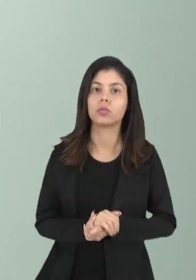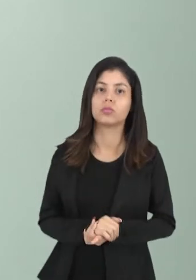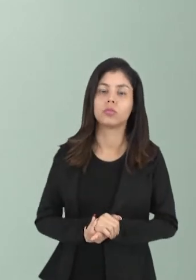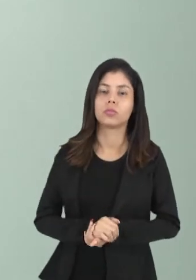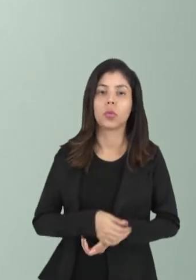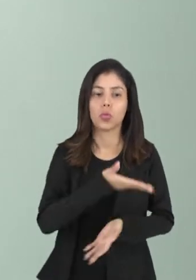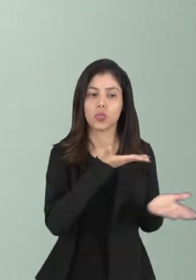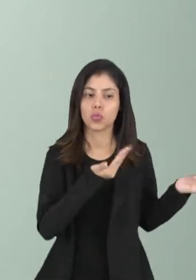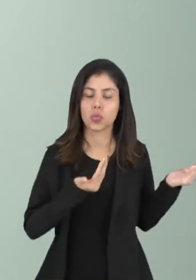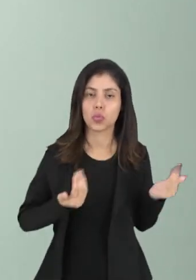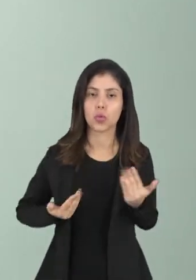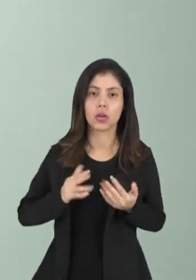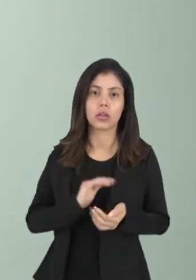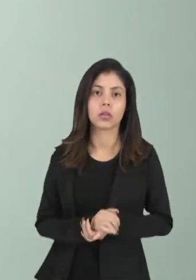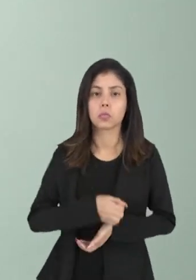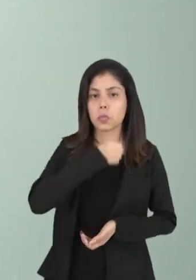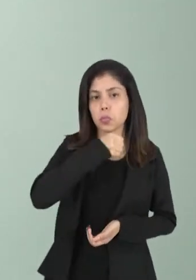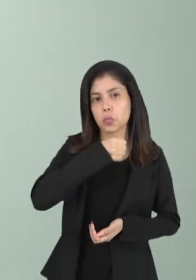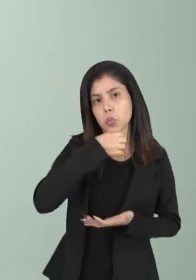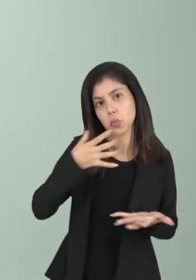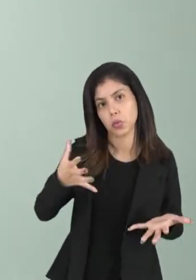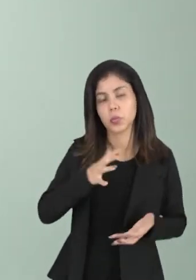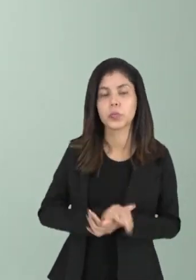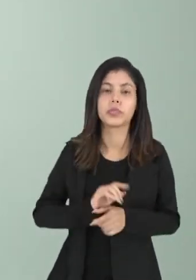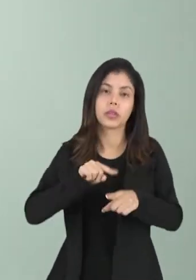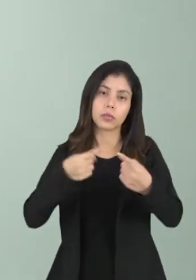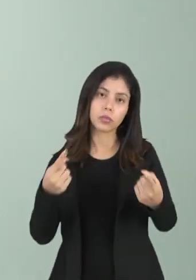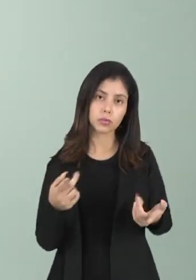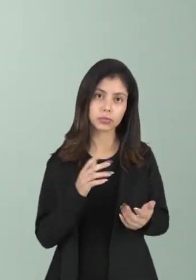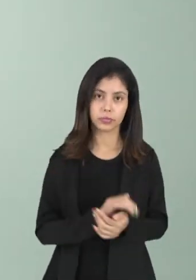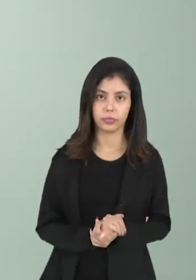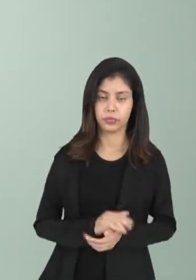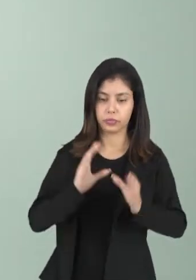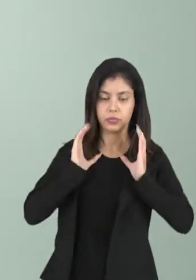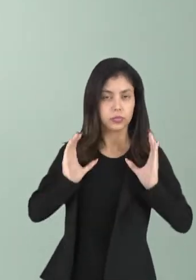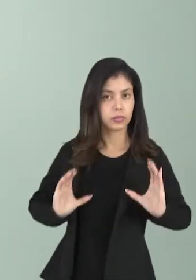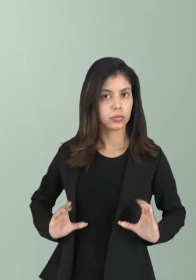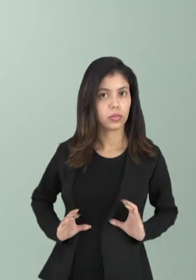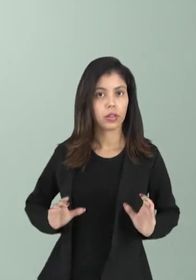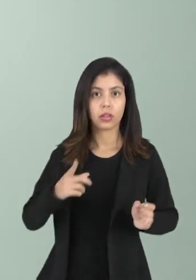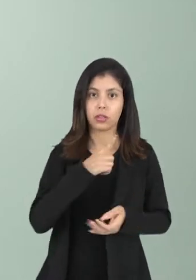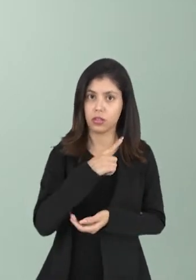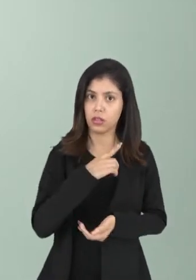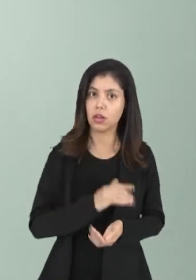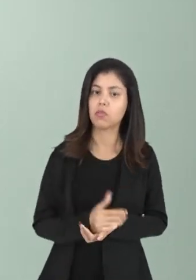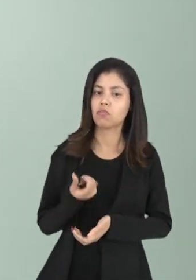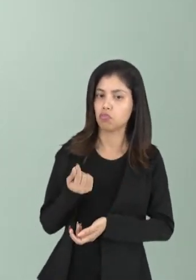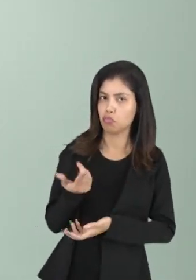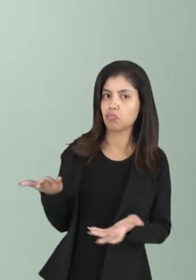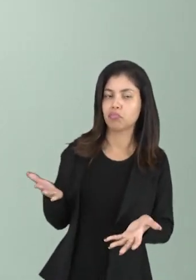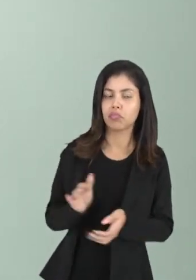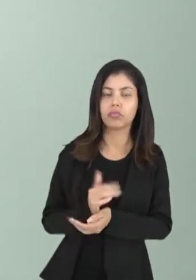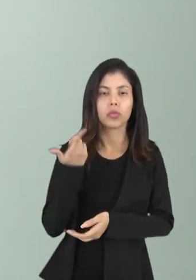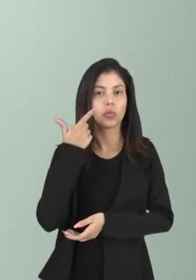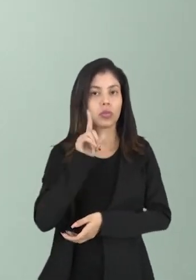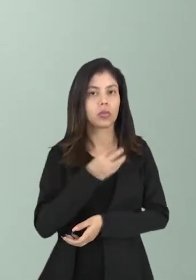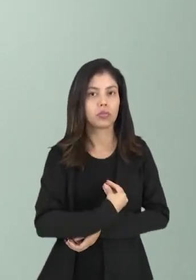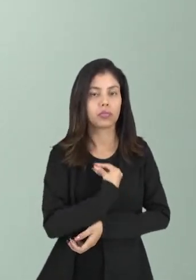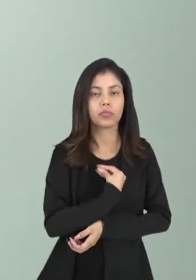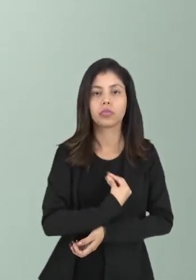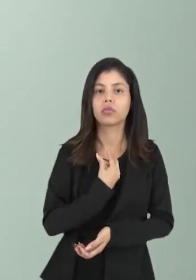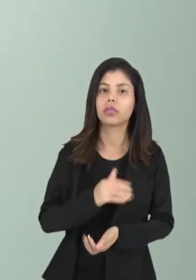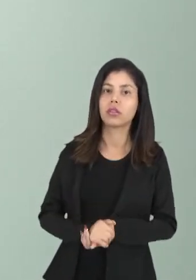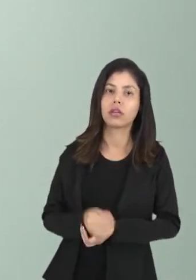um jovem, também não é um velho, mas que é um cidadão que tem a posse, que consegue viver